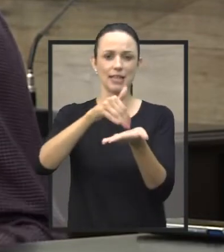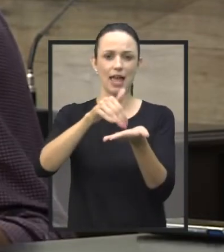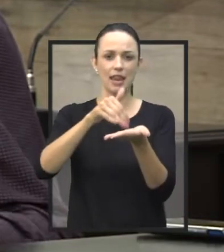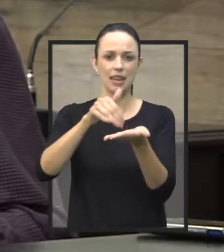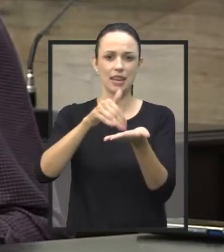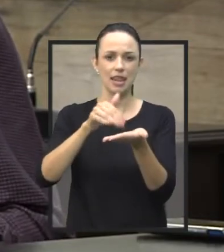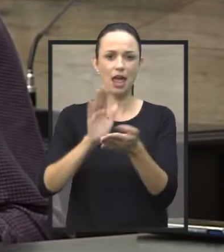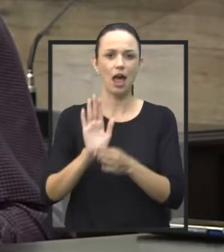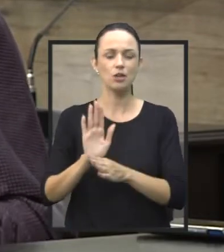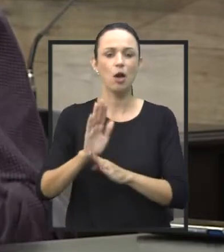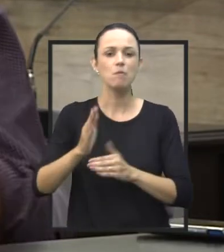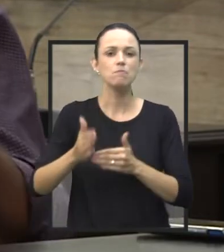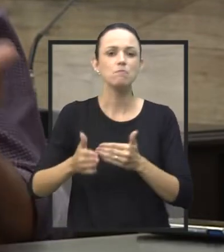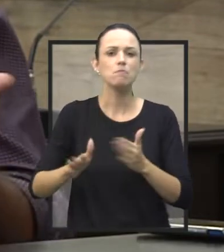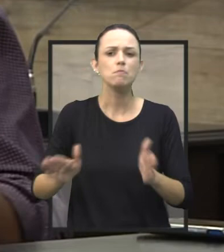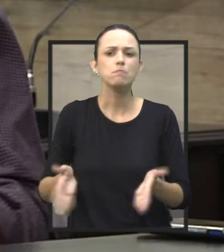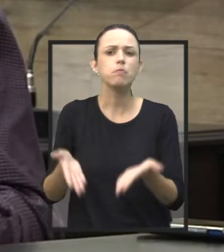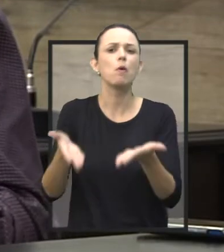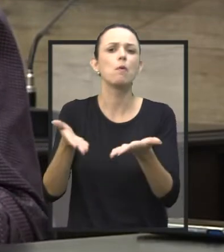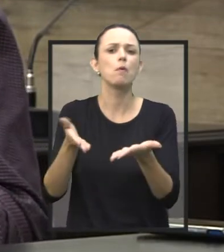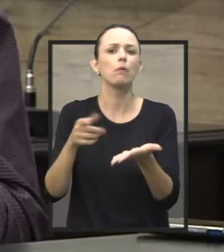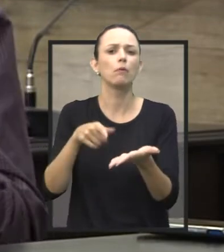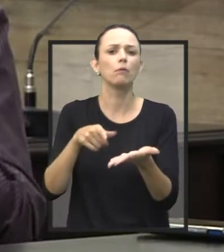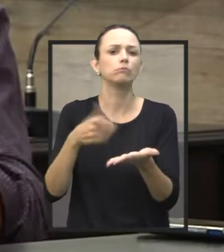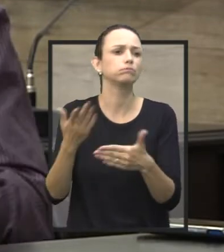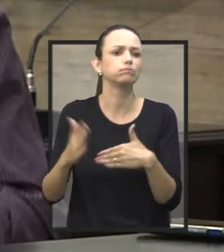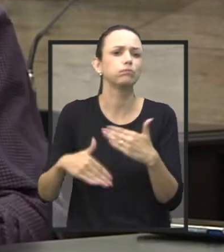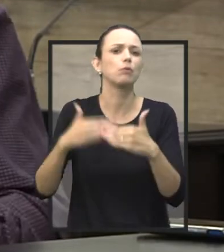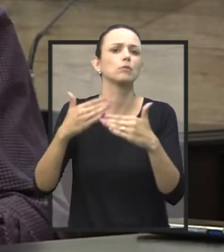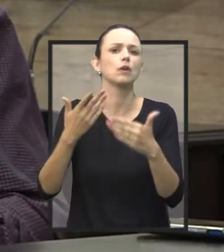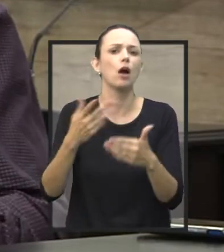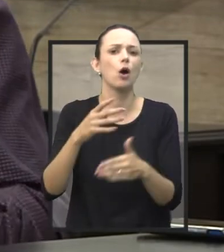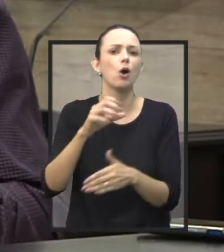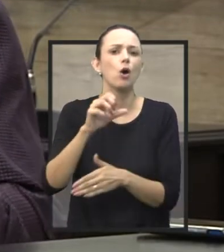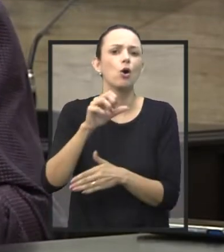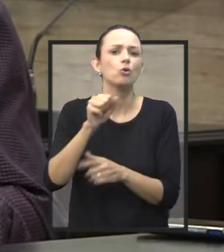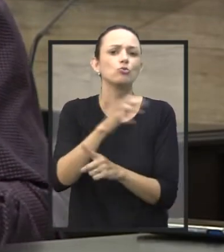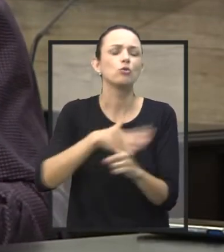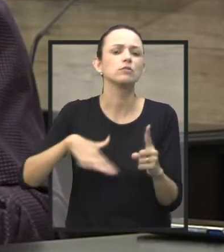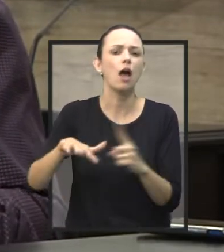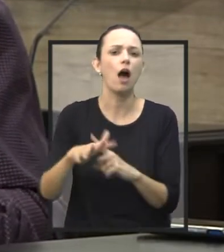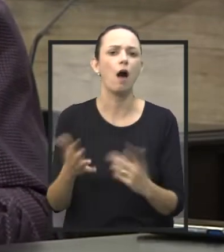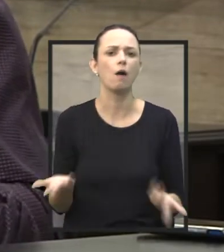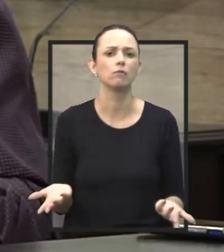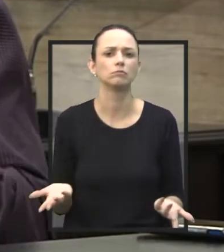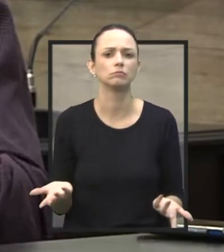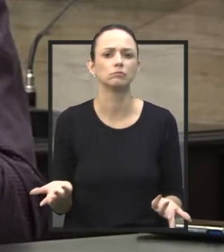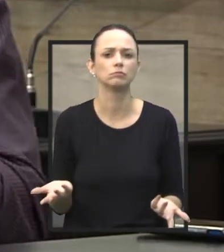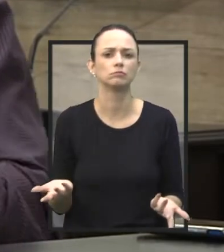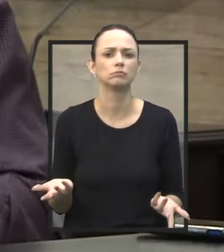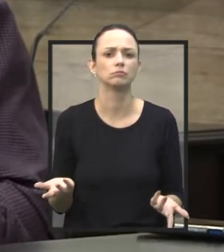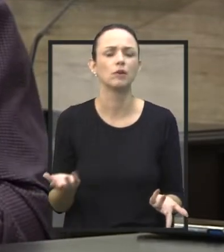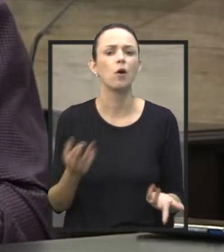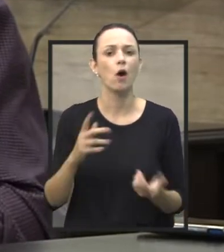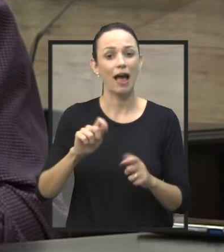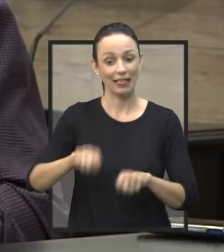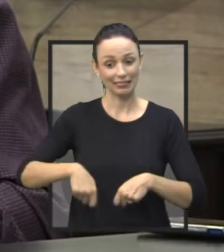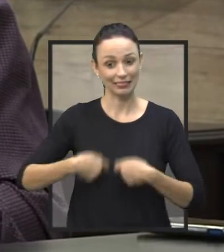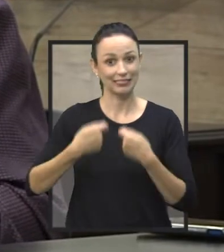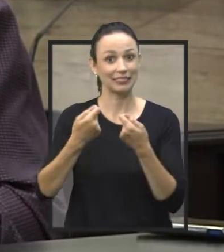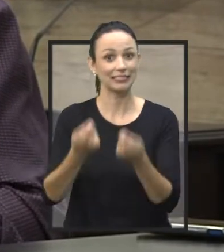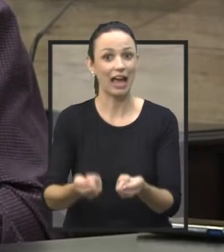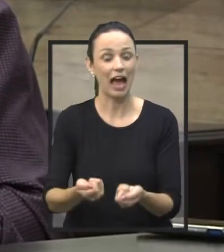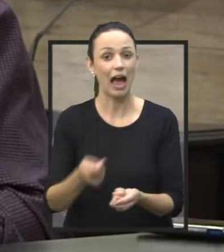O que seria promover, ter uma promoção social? É dar condições para as pessoas,